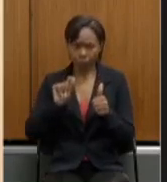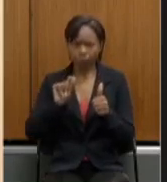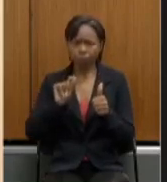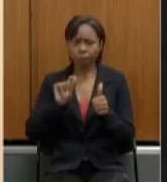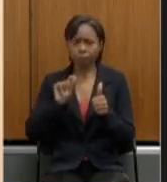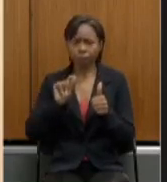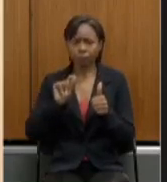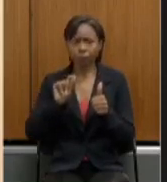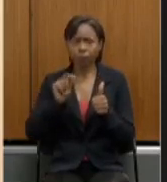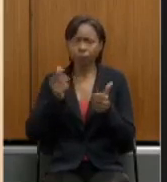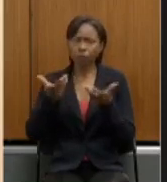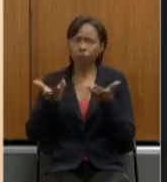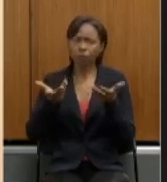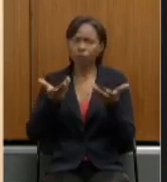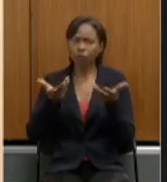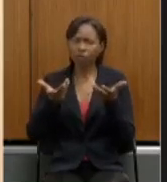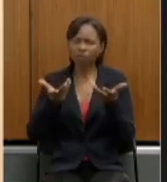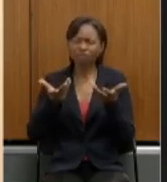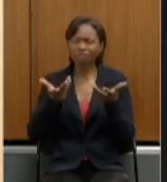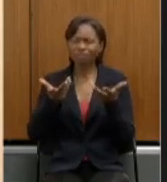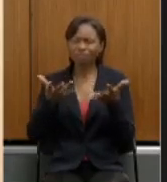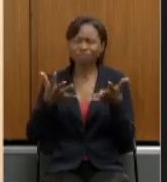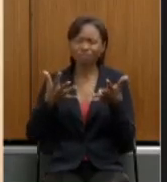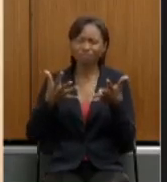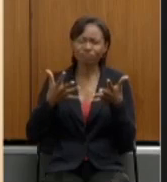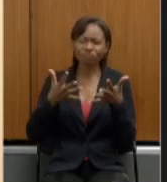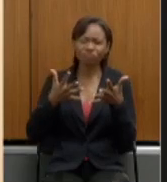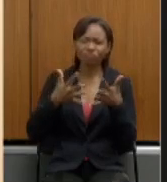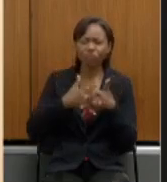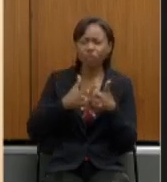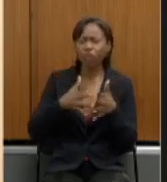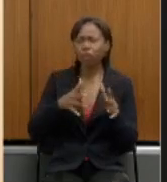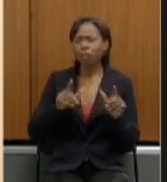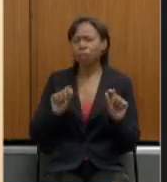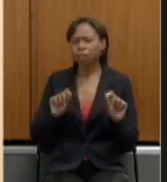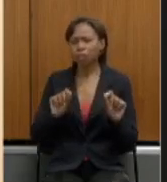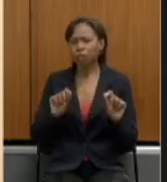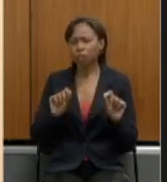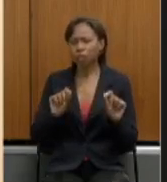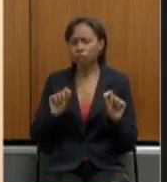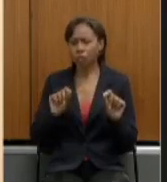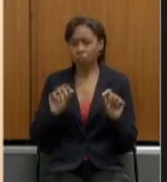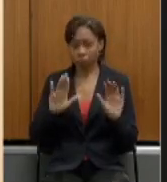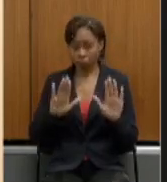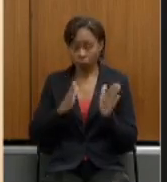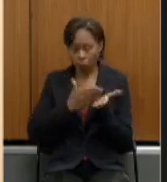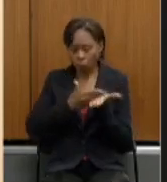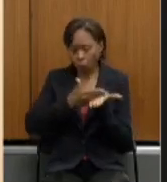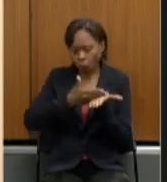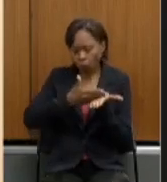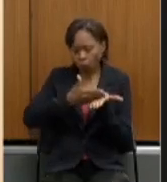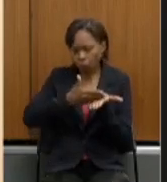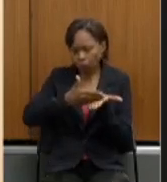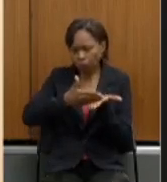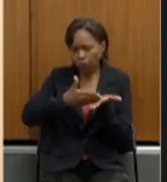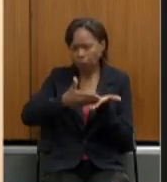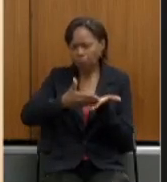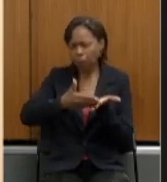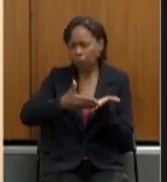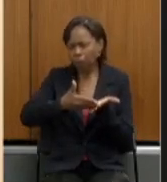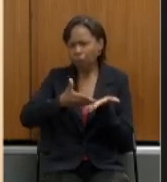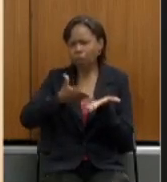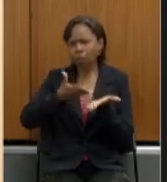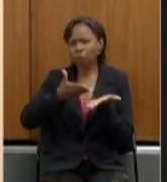um tanto heterodoxo que a entrada em vigor de diversas dessas